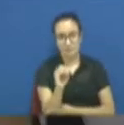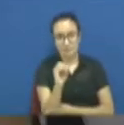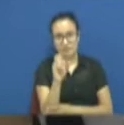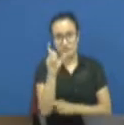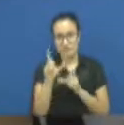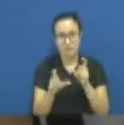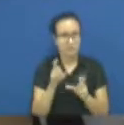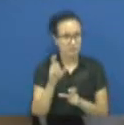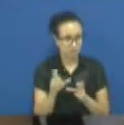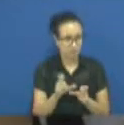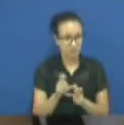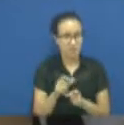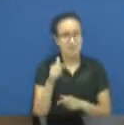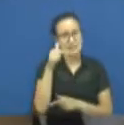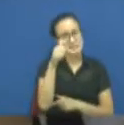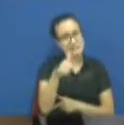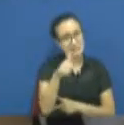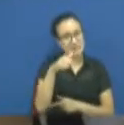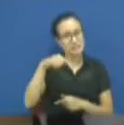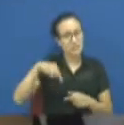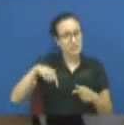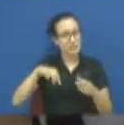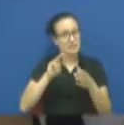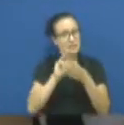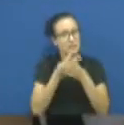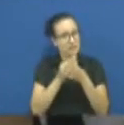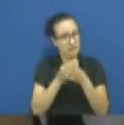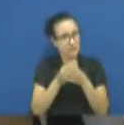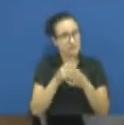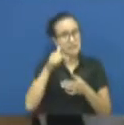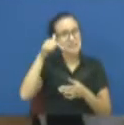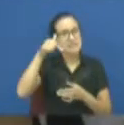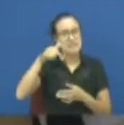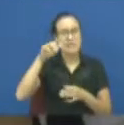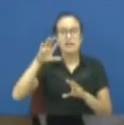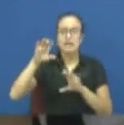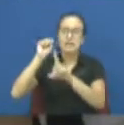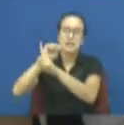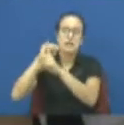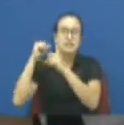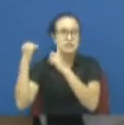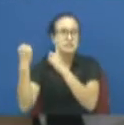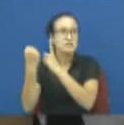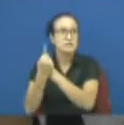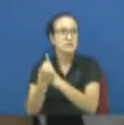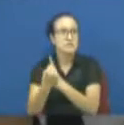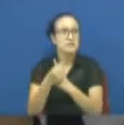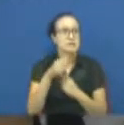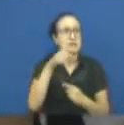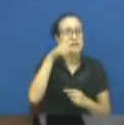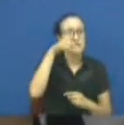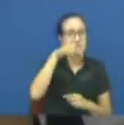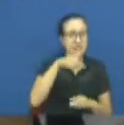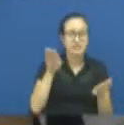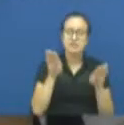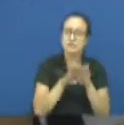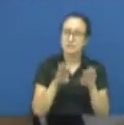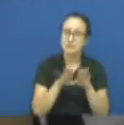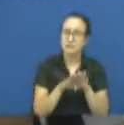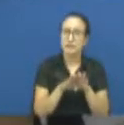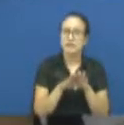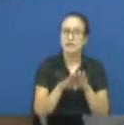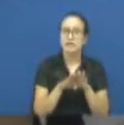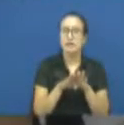Executivo e da Câmara Municipal, sete da sociedade civil organizada e sete do orçamento participativo.